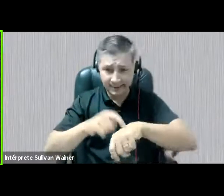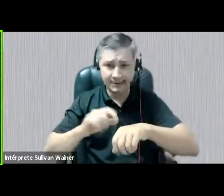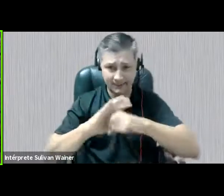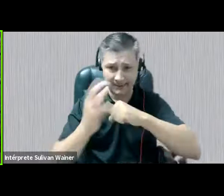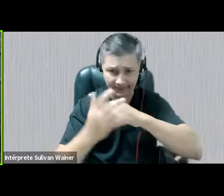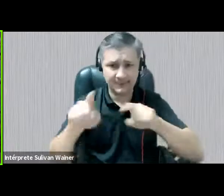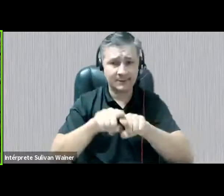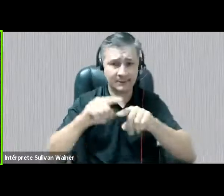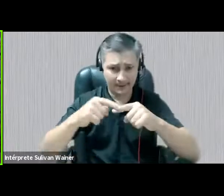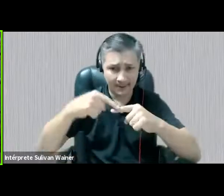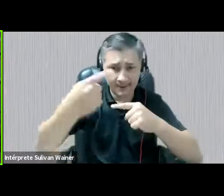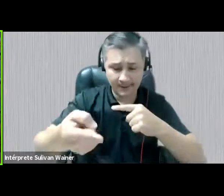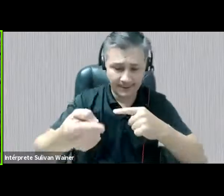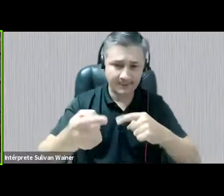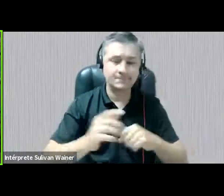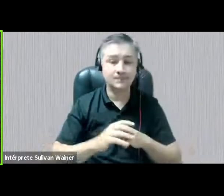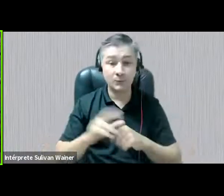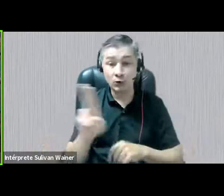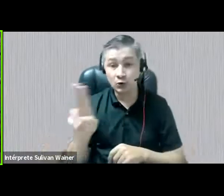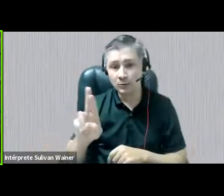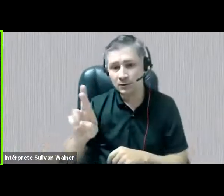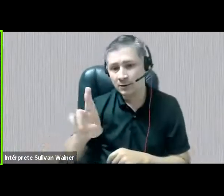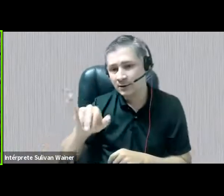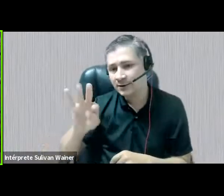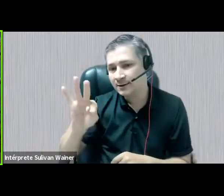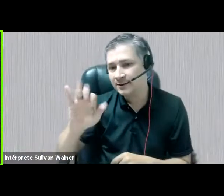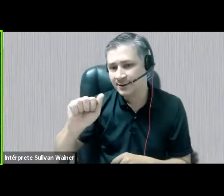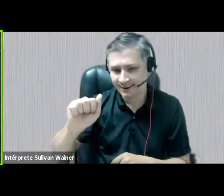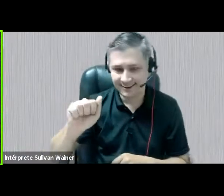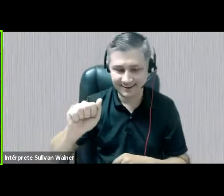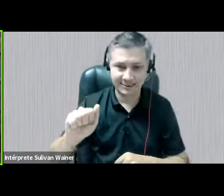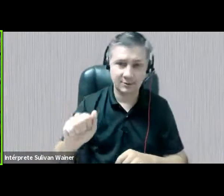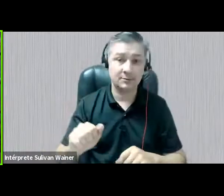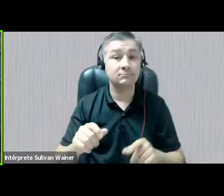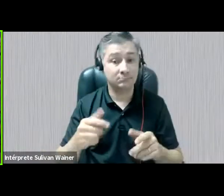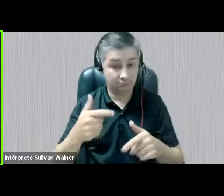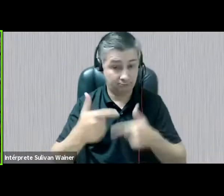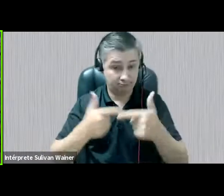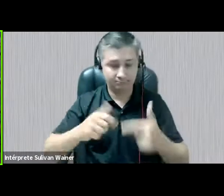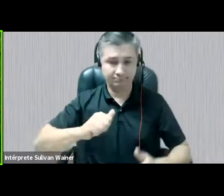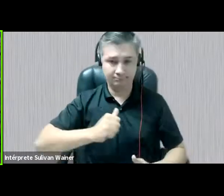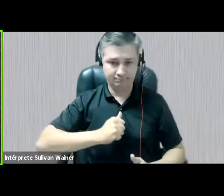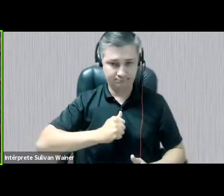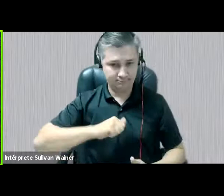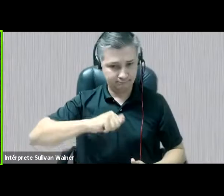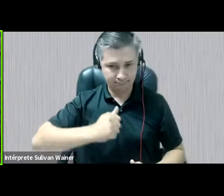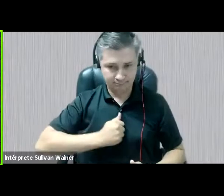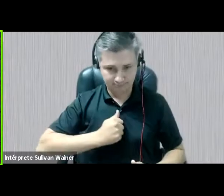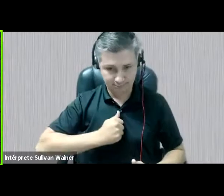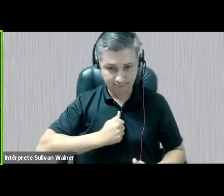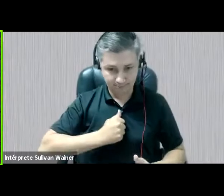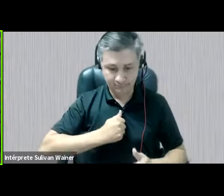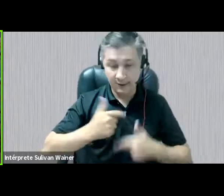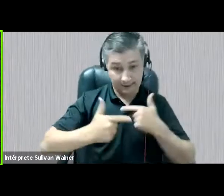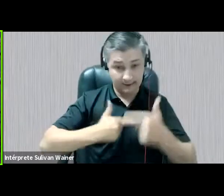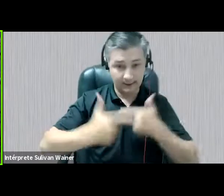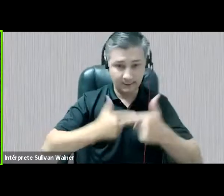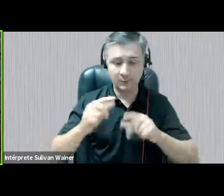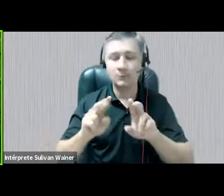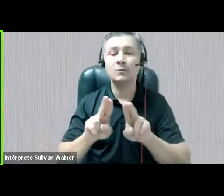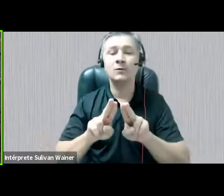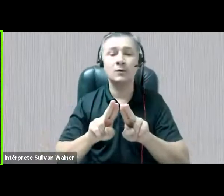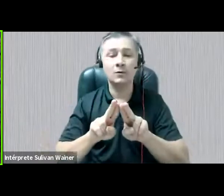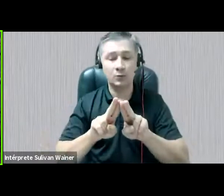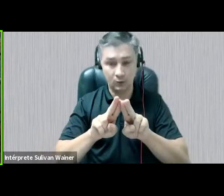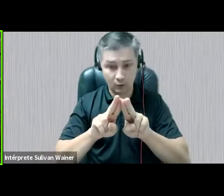Eu me chamo Rita de Cássio Henning da Silva, sou antropóloga formada pela UFSC e venho trabalhando